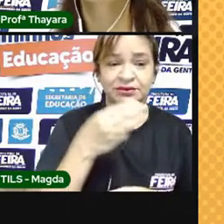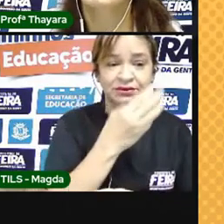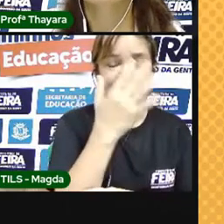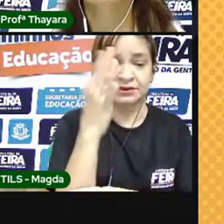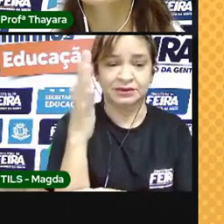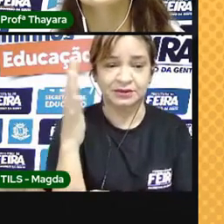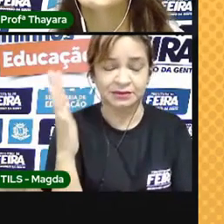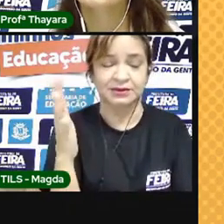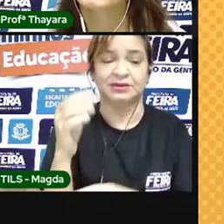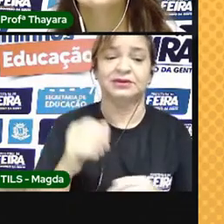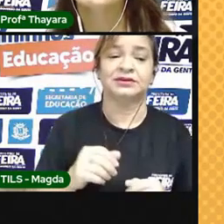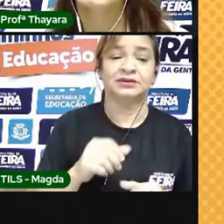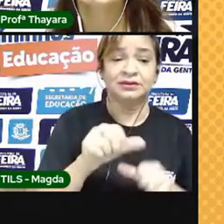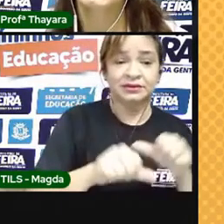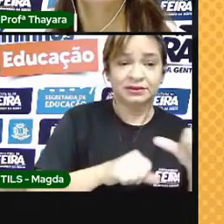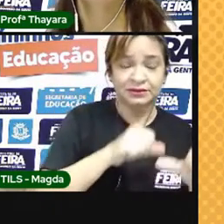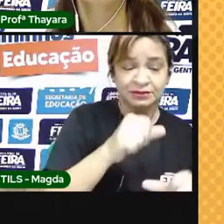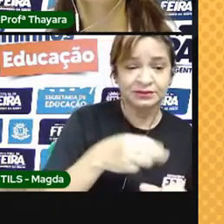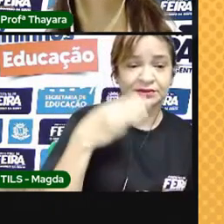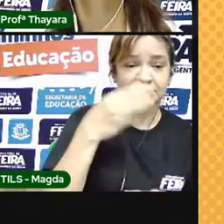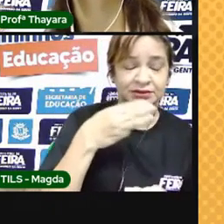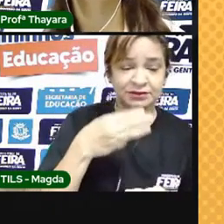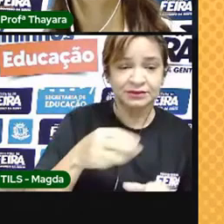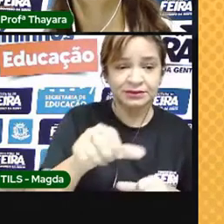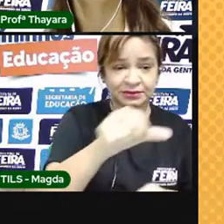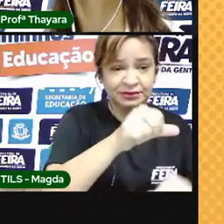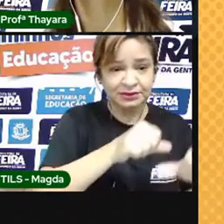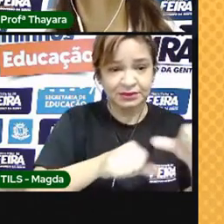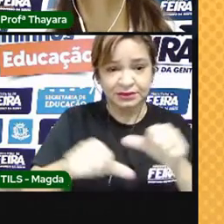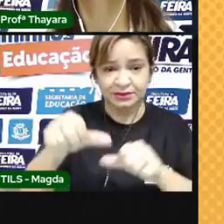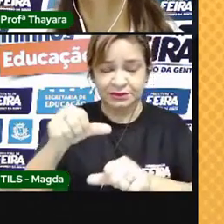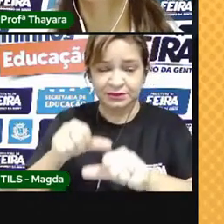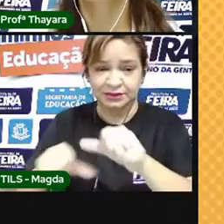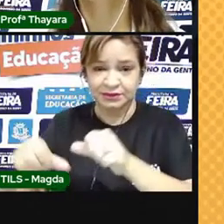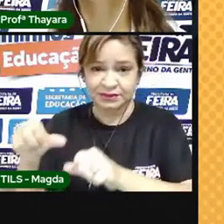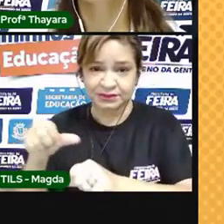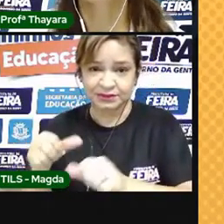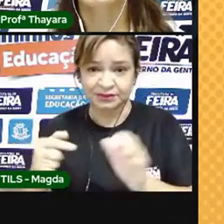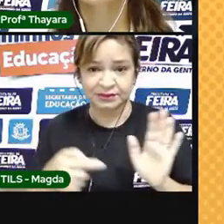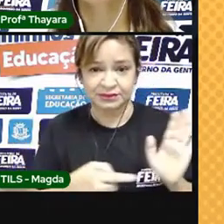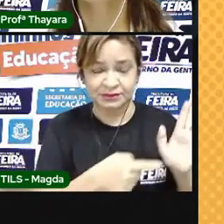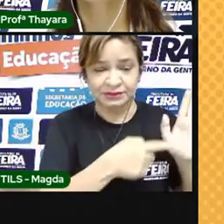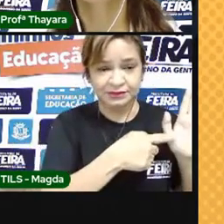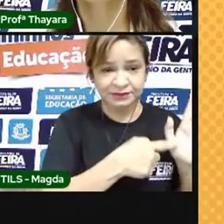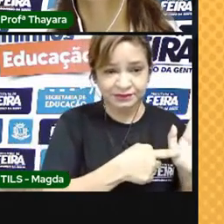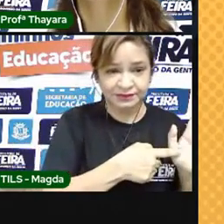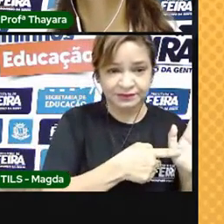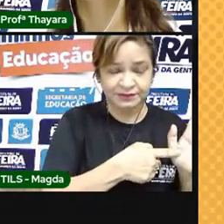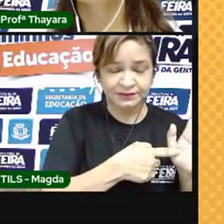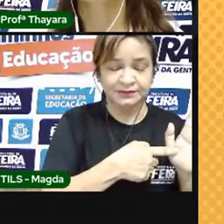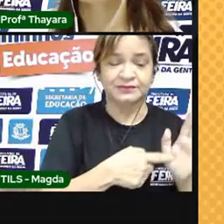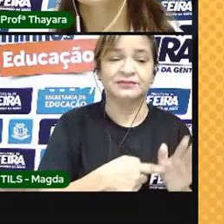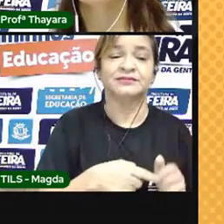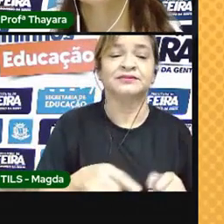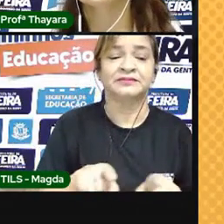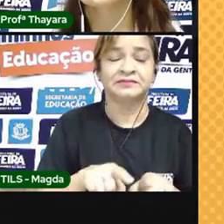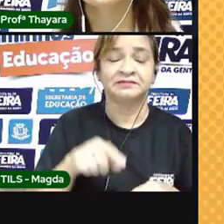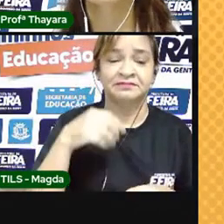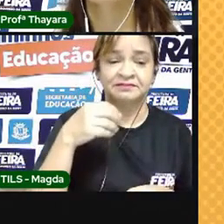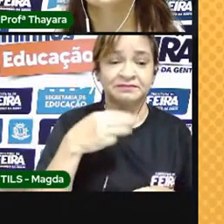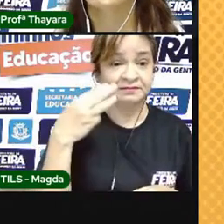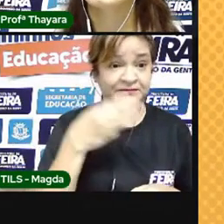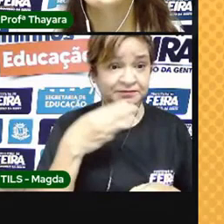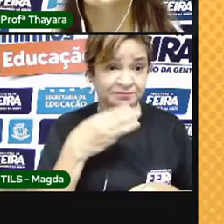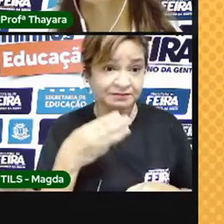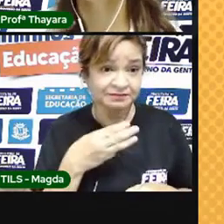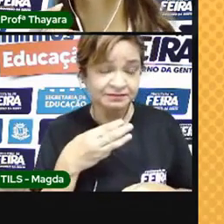produz o açúcar nesse processo, nessa reação aí de água, luz solar e gás carbônico, ela produz o açúcar para ela,